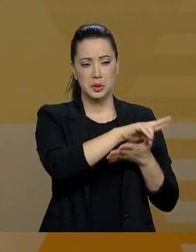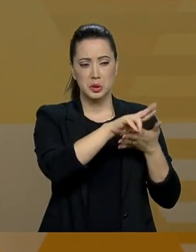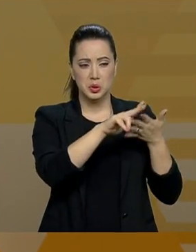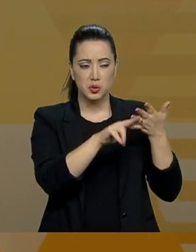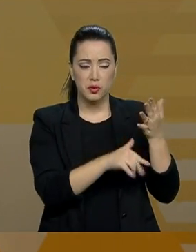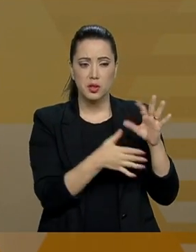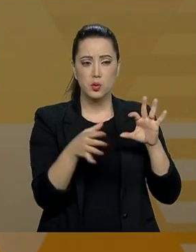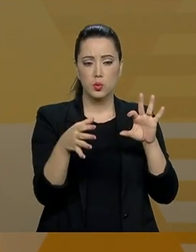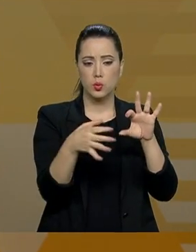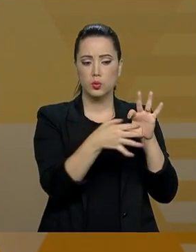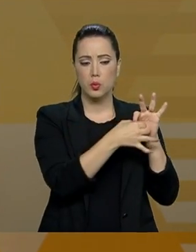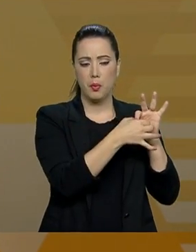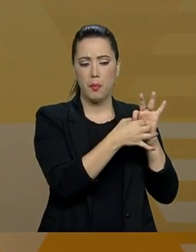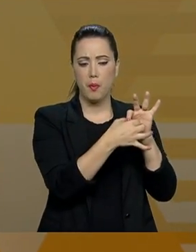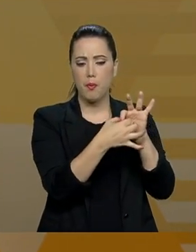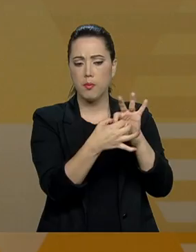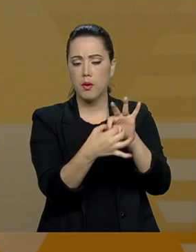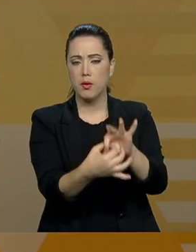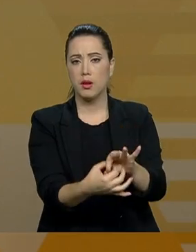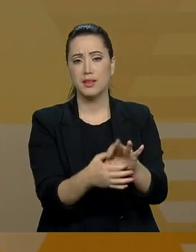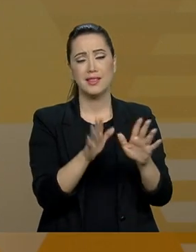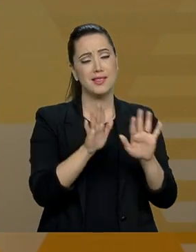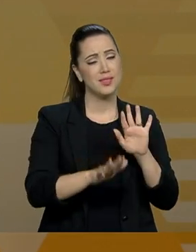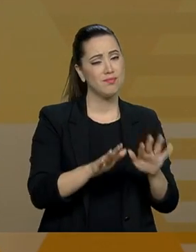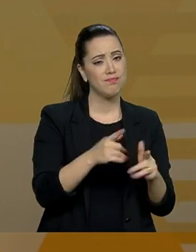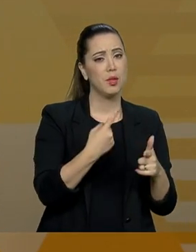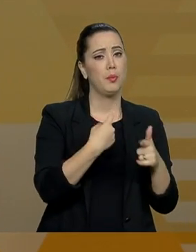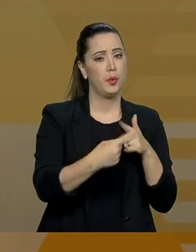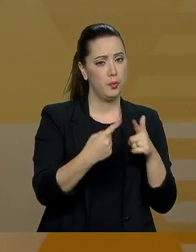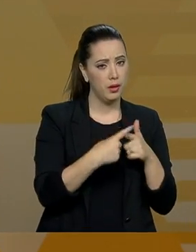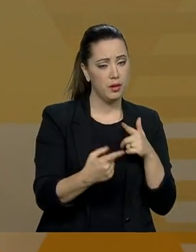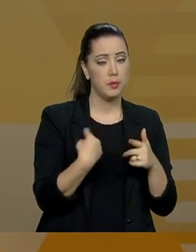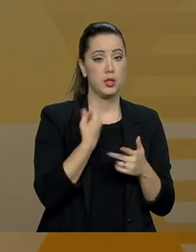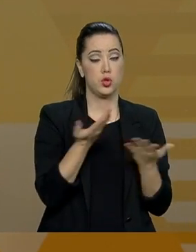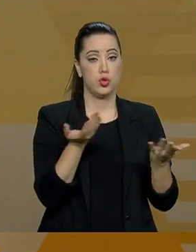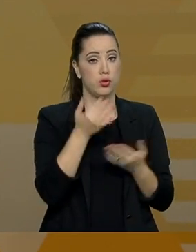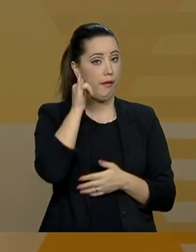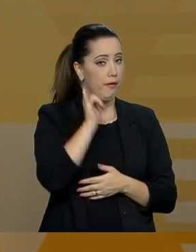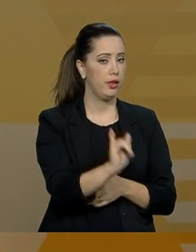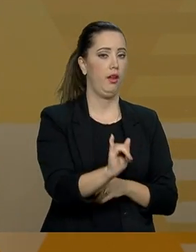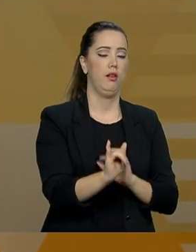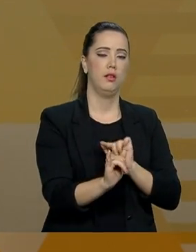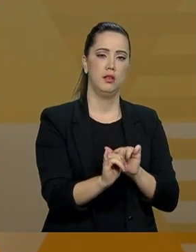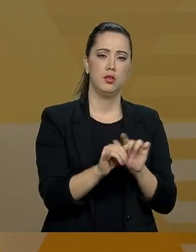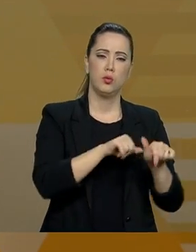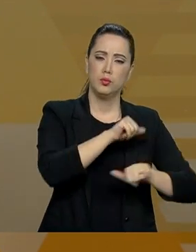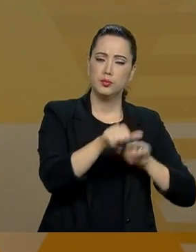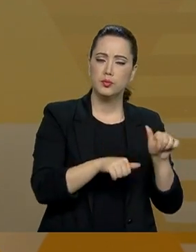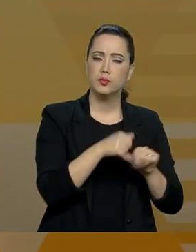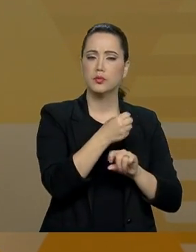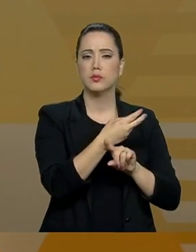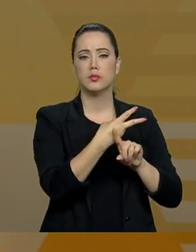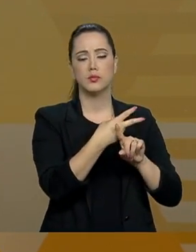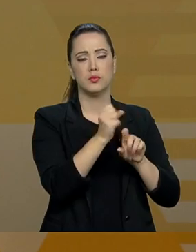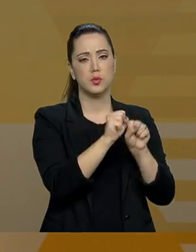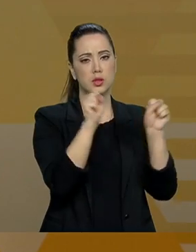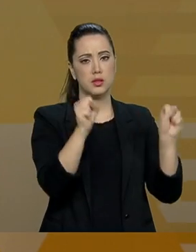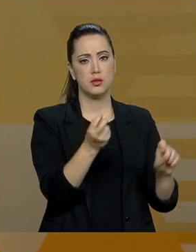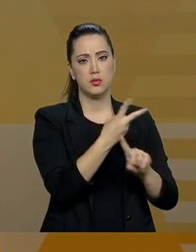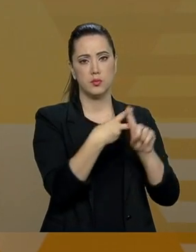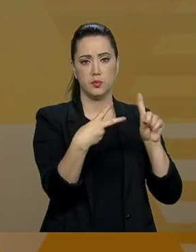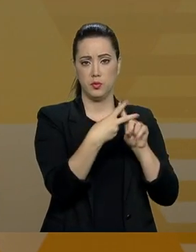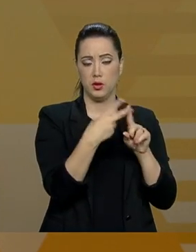vicioso, perverso, que a gente começa a combater com a reestruturação do sistema previdenciário, porque,